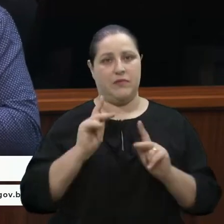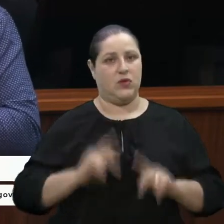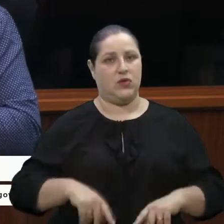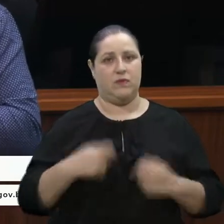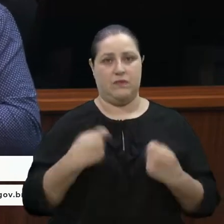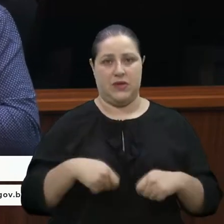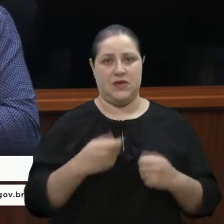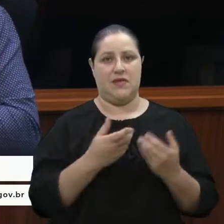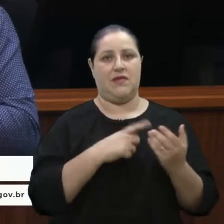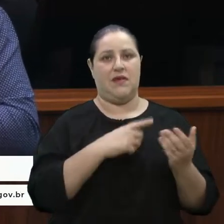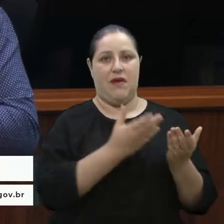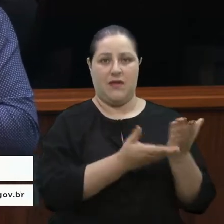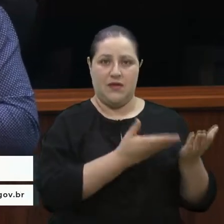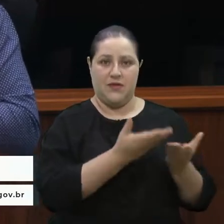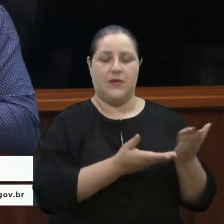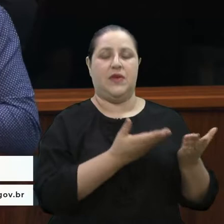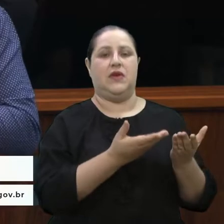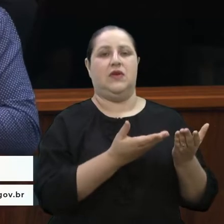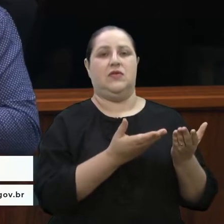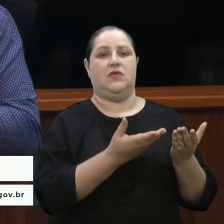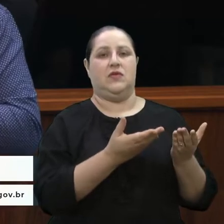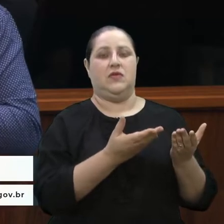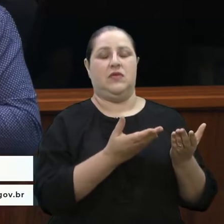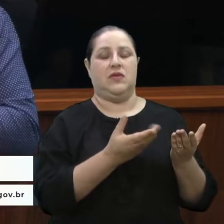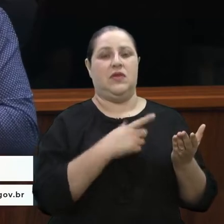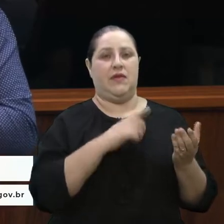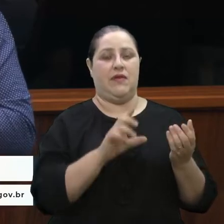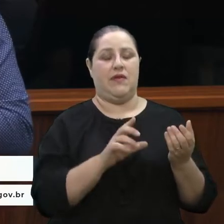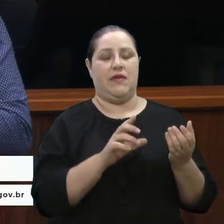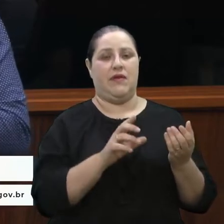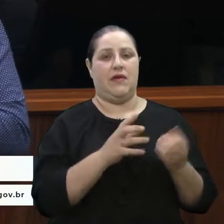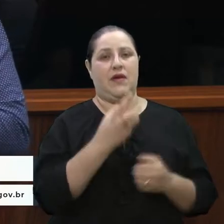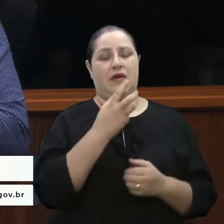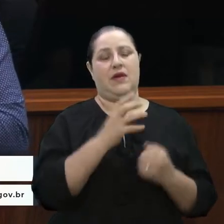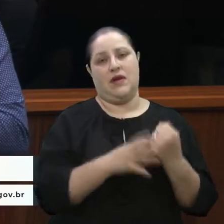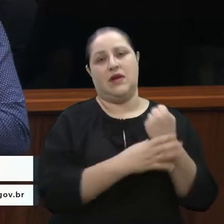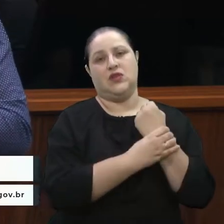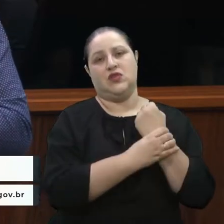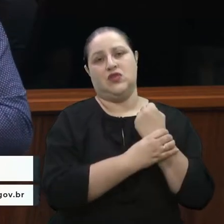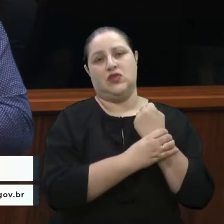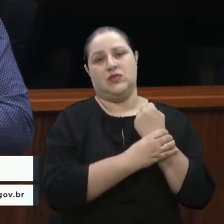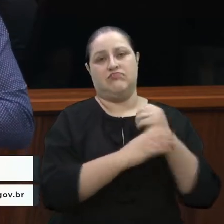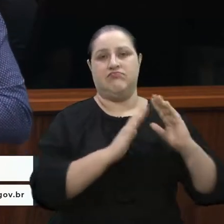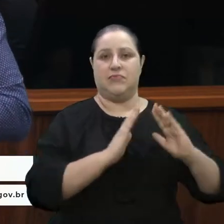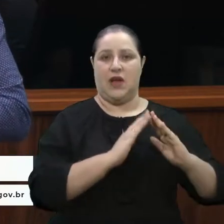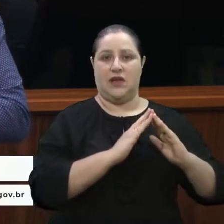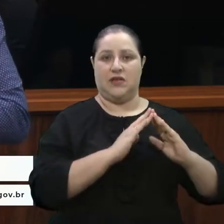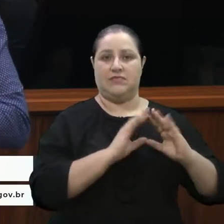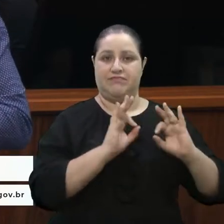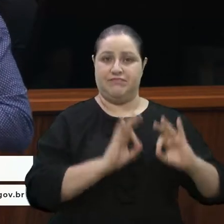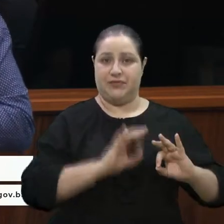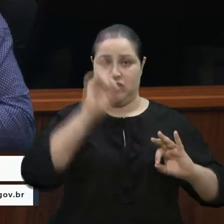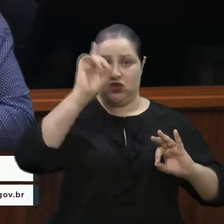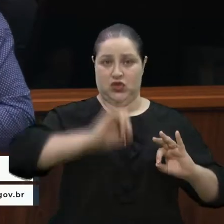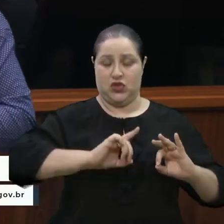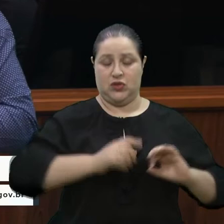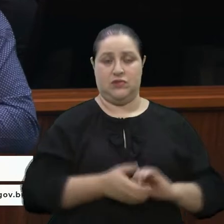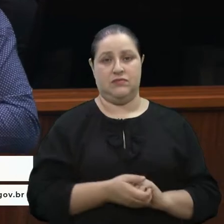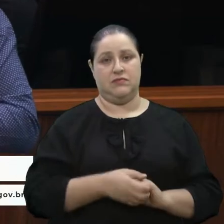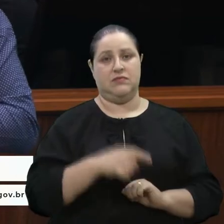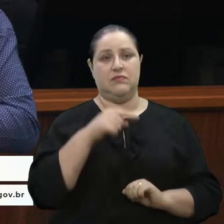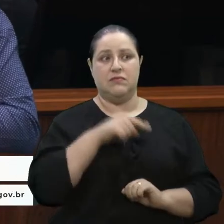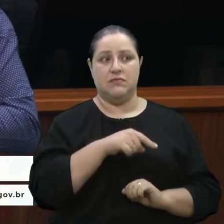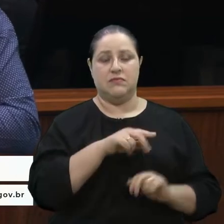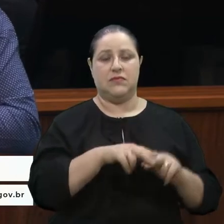atendida para garantir uma condição digna de habitação. E, para isso, a gente precisa de projeto.